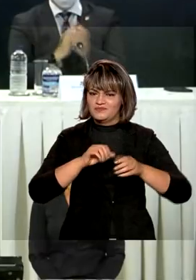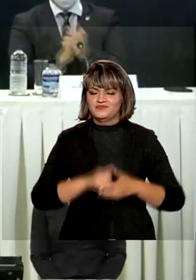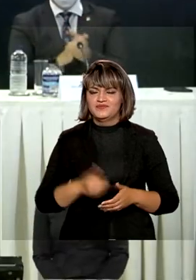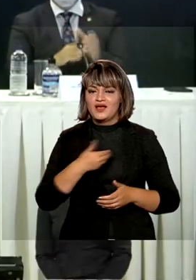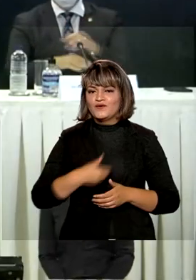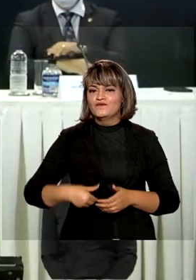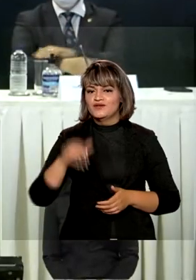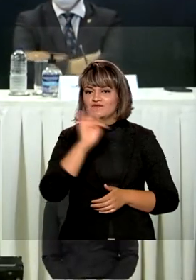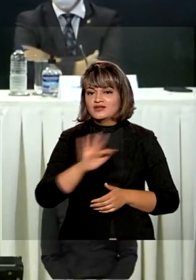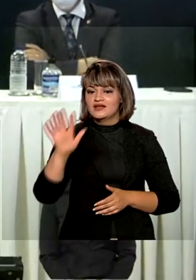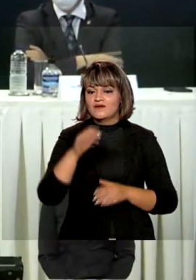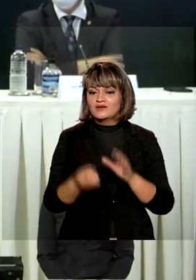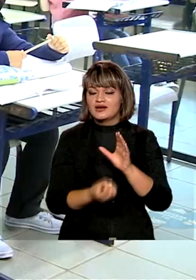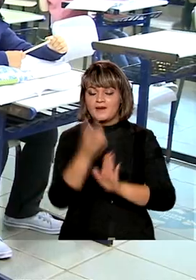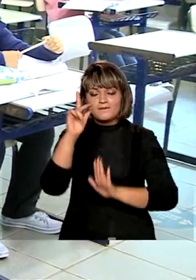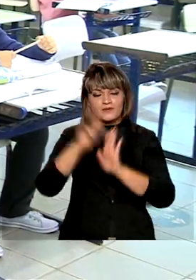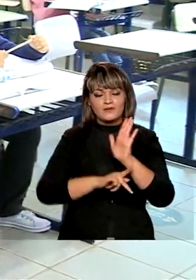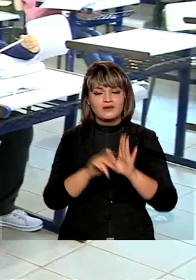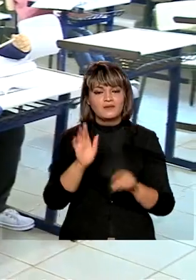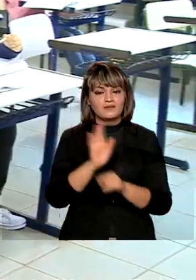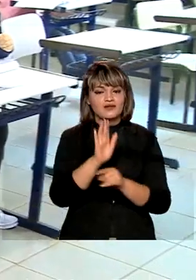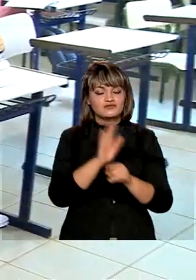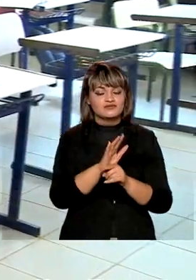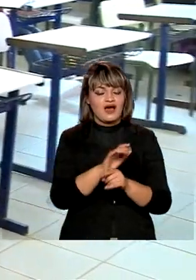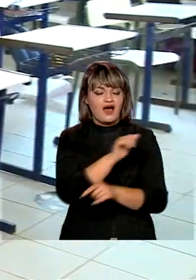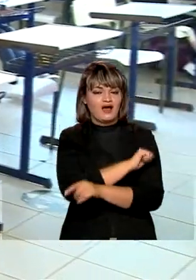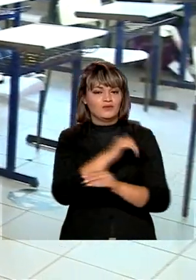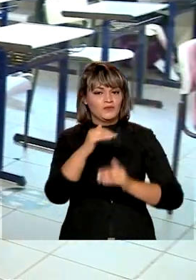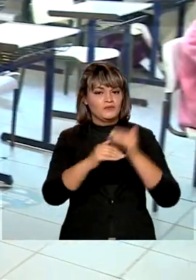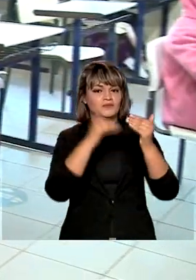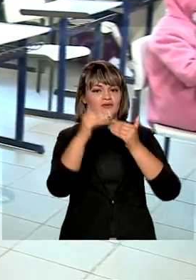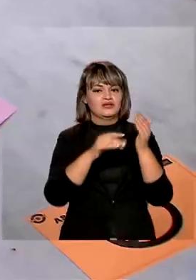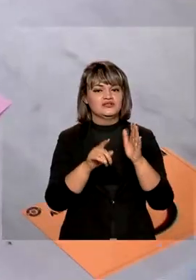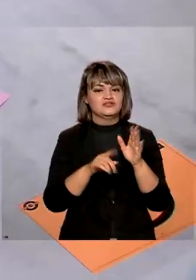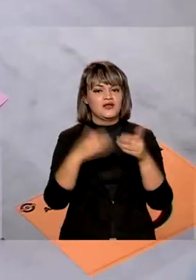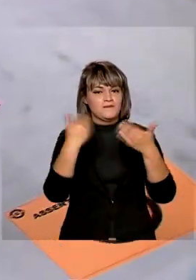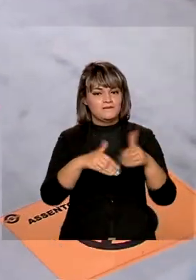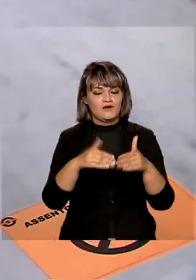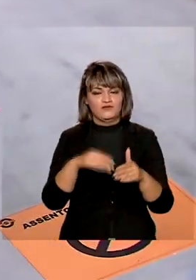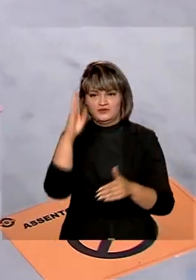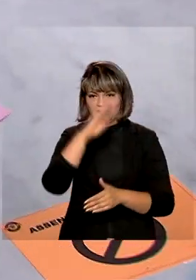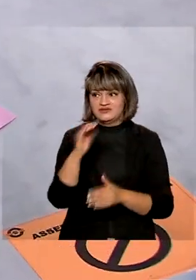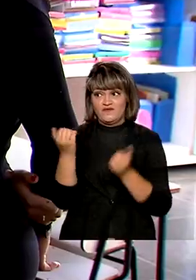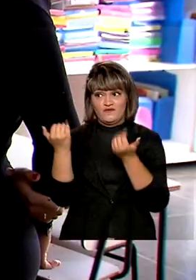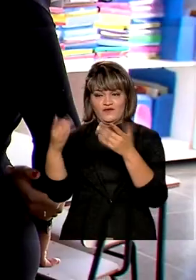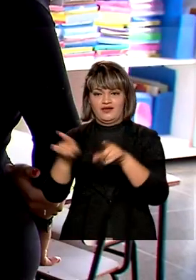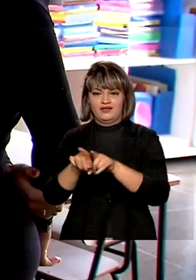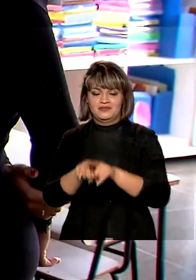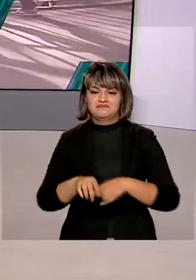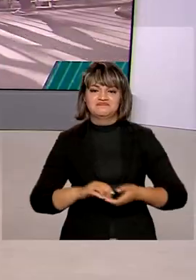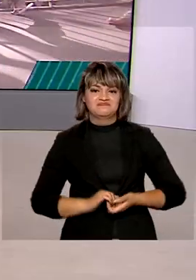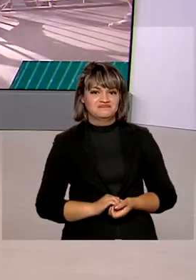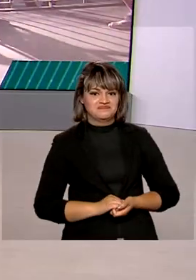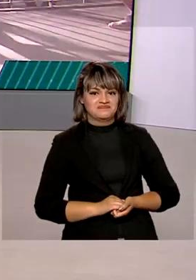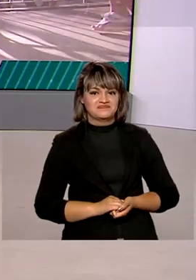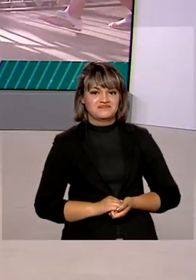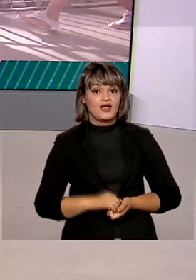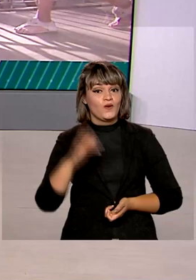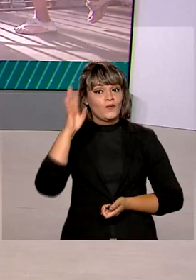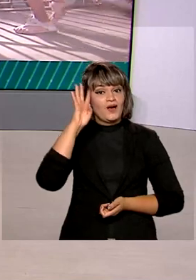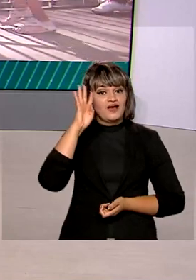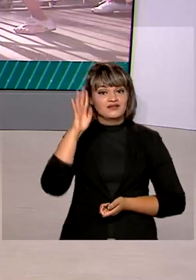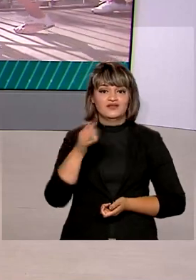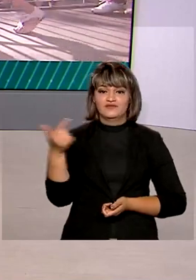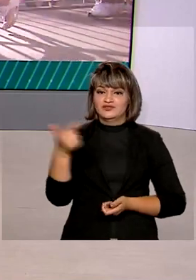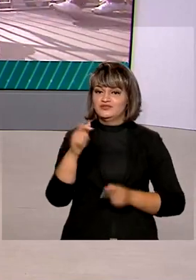governo federal lança programa para melhorar o desempenho dos estudantes em exames nacionais e internacionais. Quarta